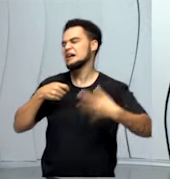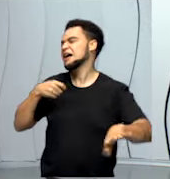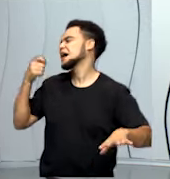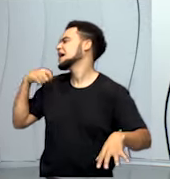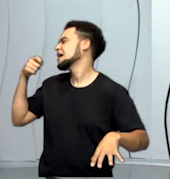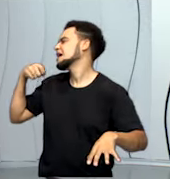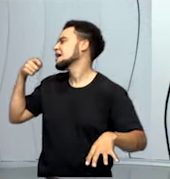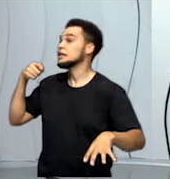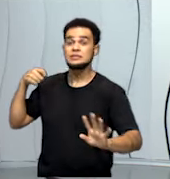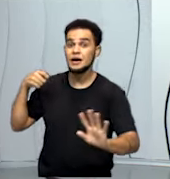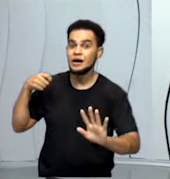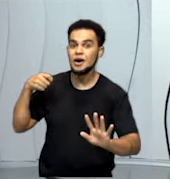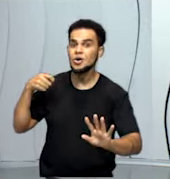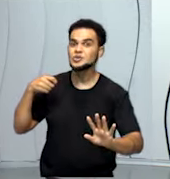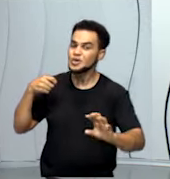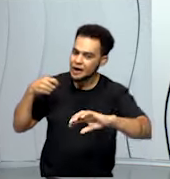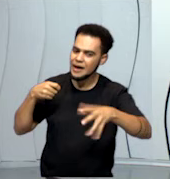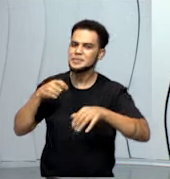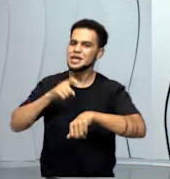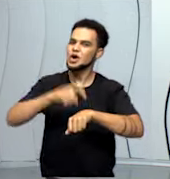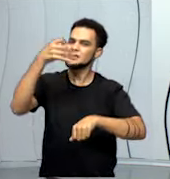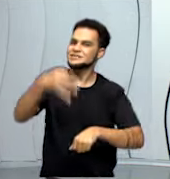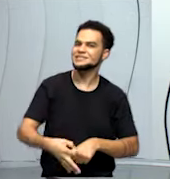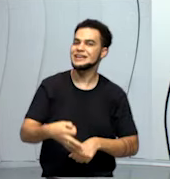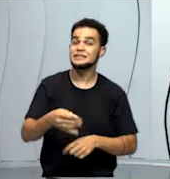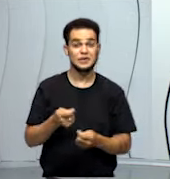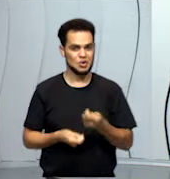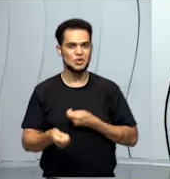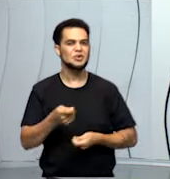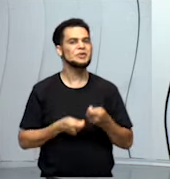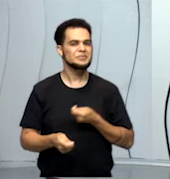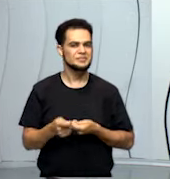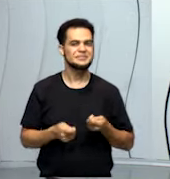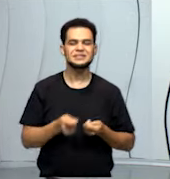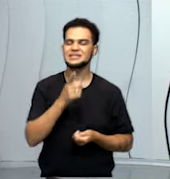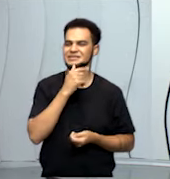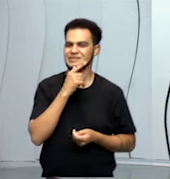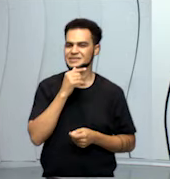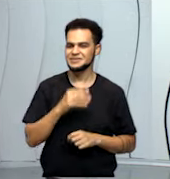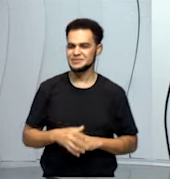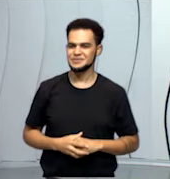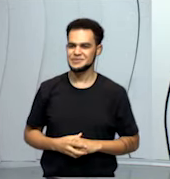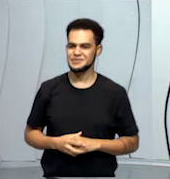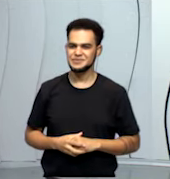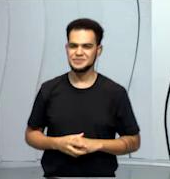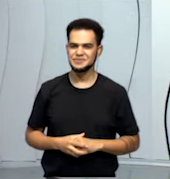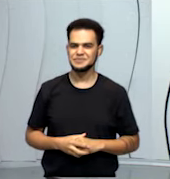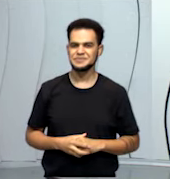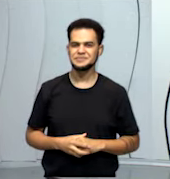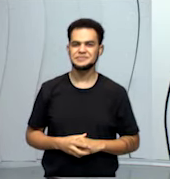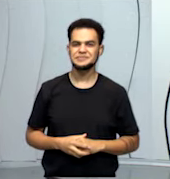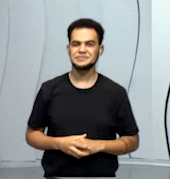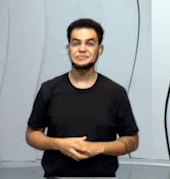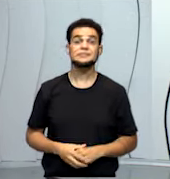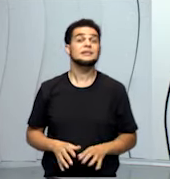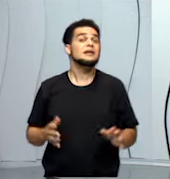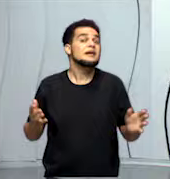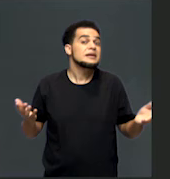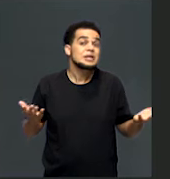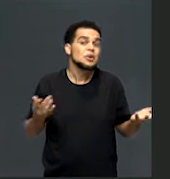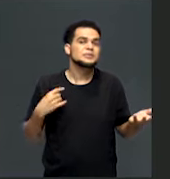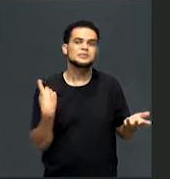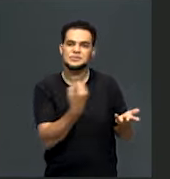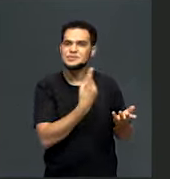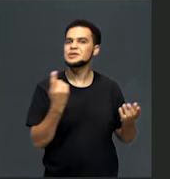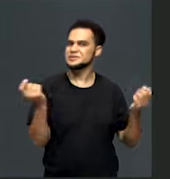hora de enxaguar, assim você já economiza muitos litros de água. Vocês podem, nós podemos